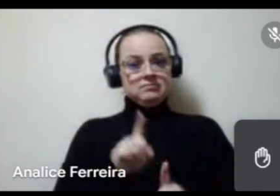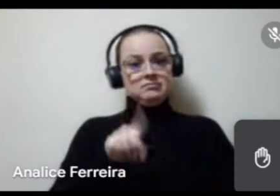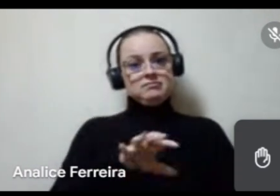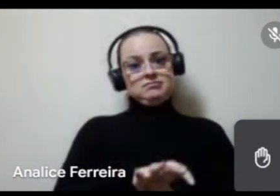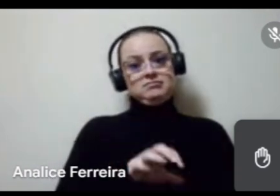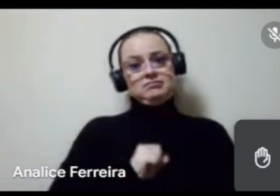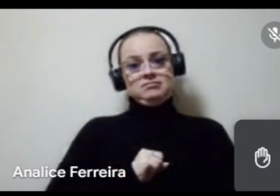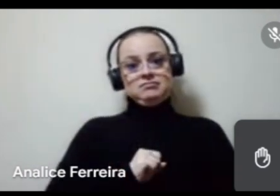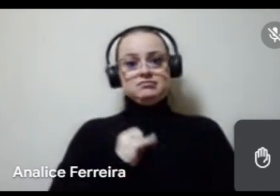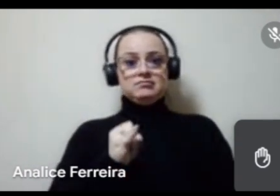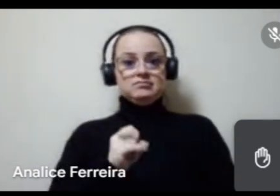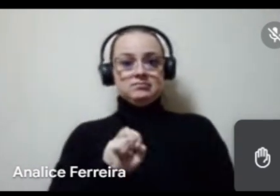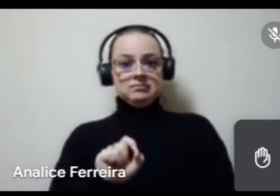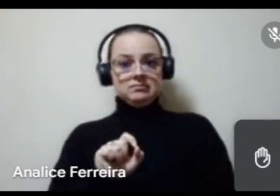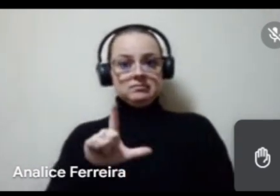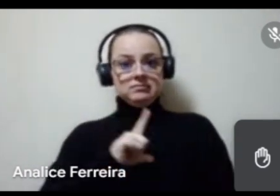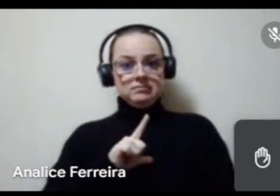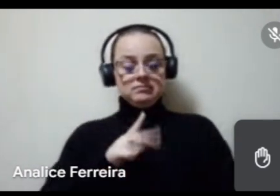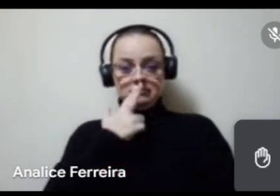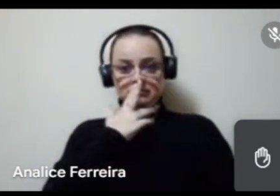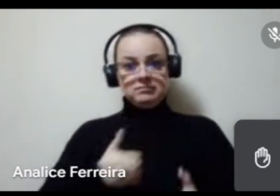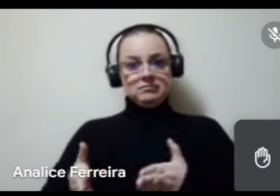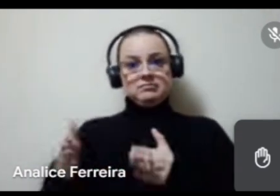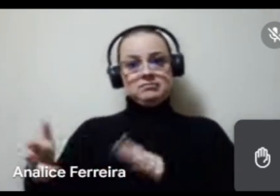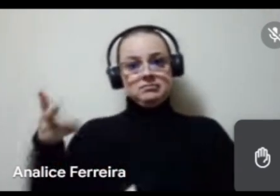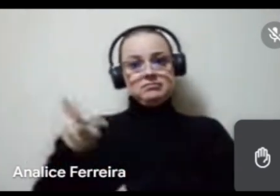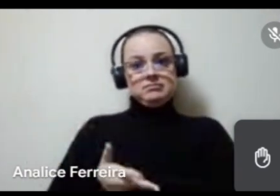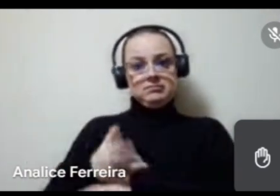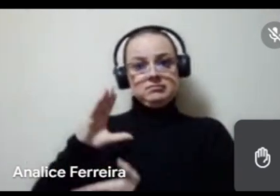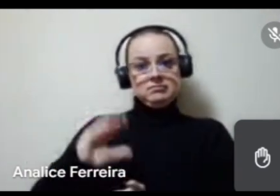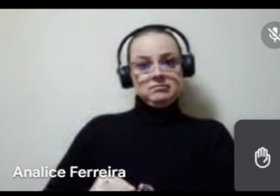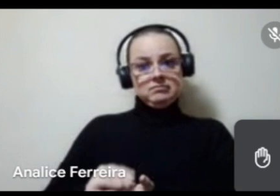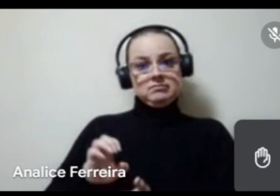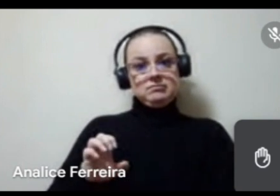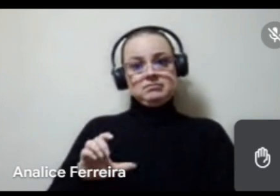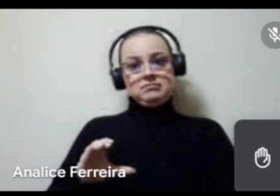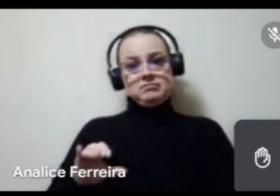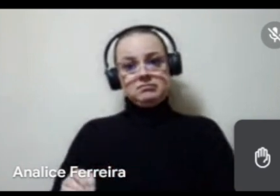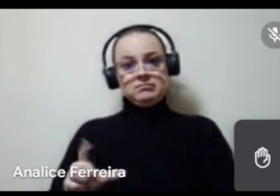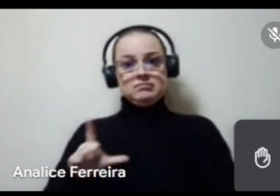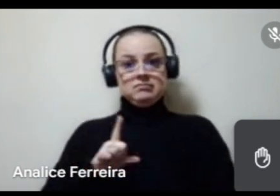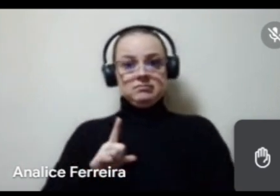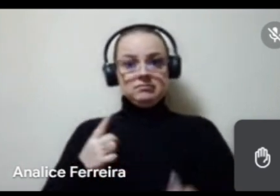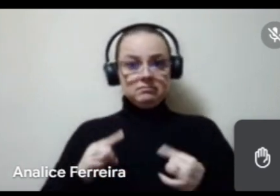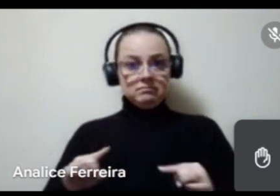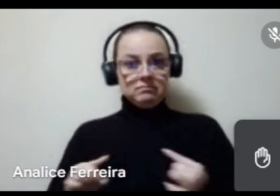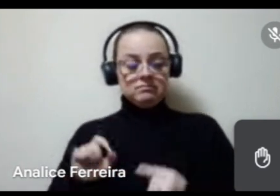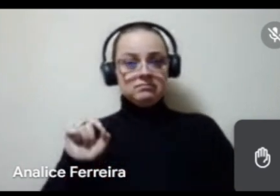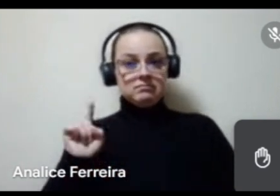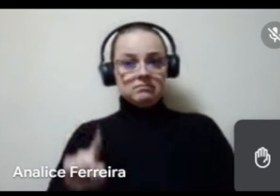ter de direcionamento para gravação de EP, como falou o Ego Eço, que é compositor, o que é só